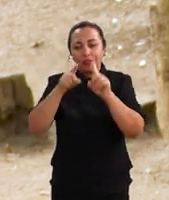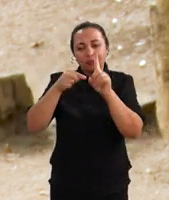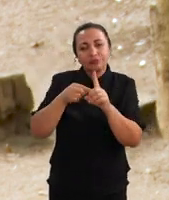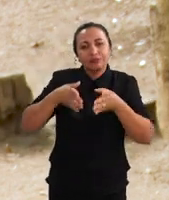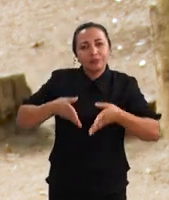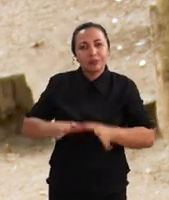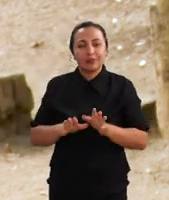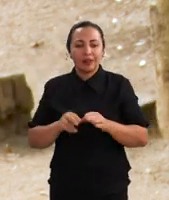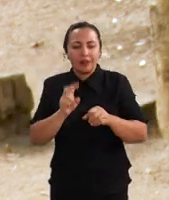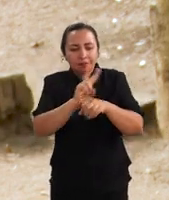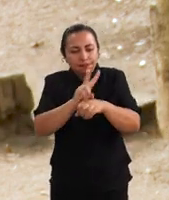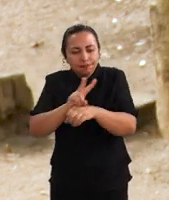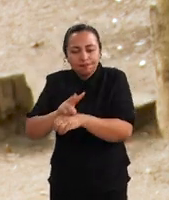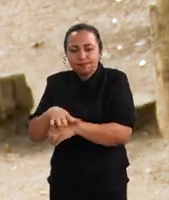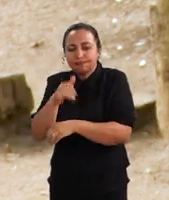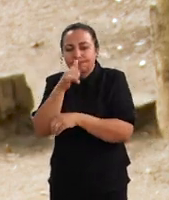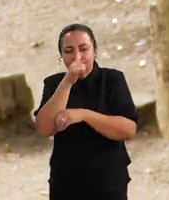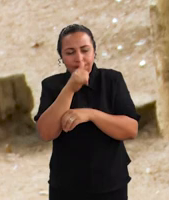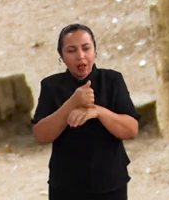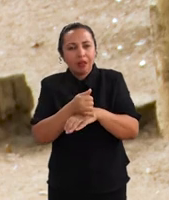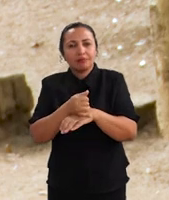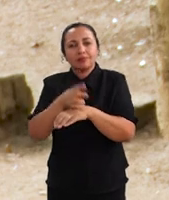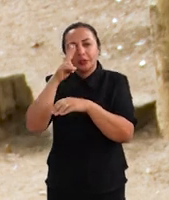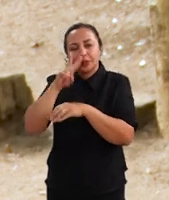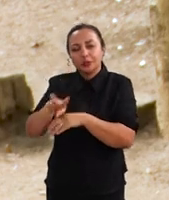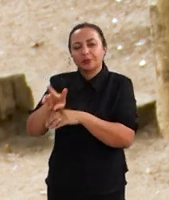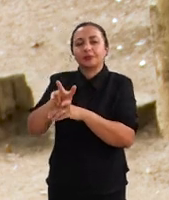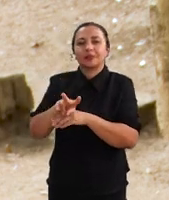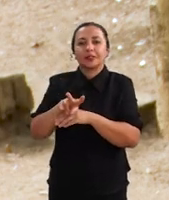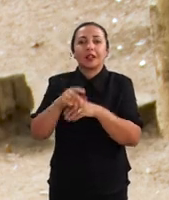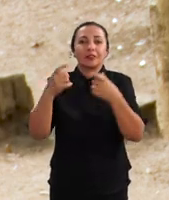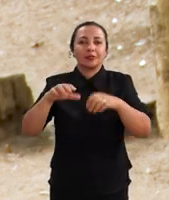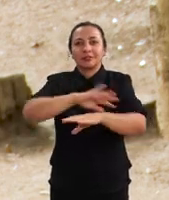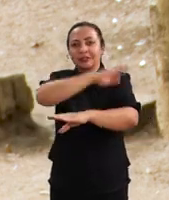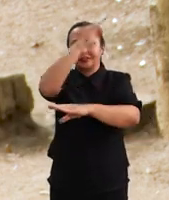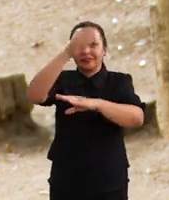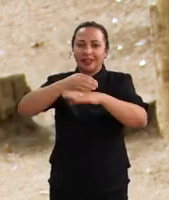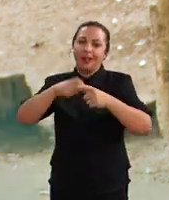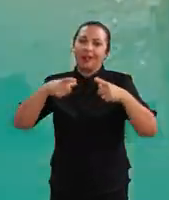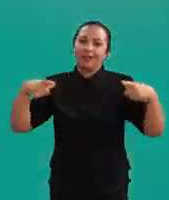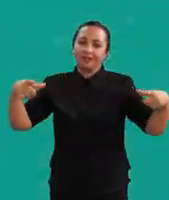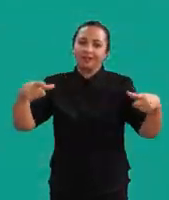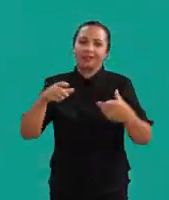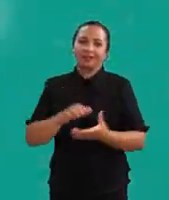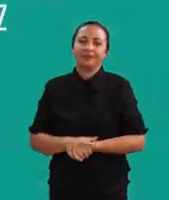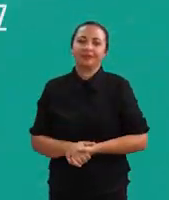através do monitoramento e observação desses animais na região de Serra Grande.